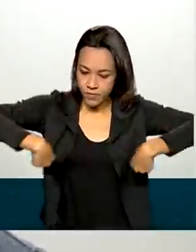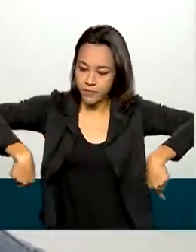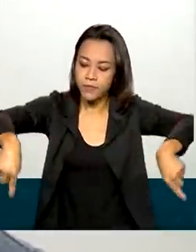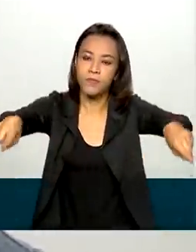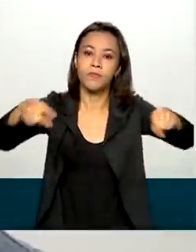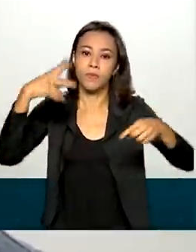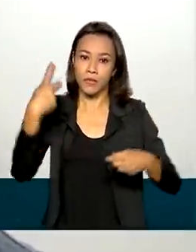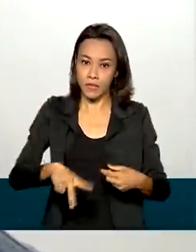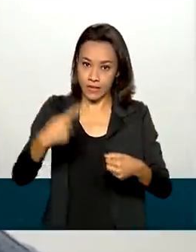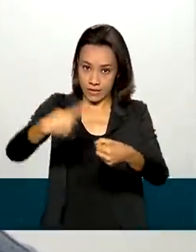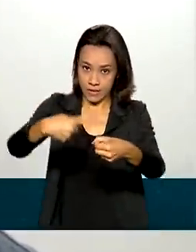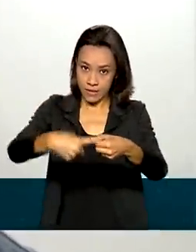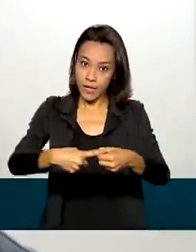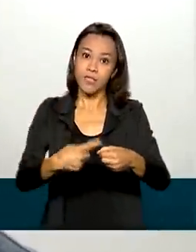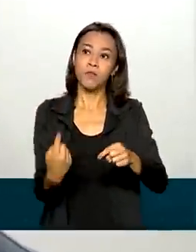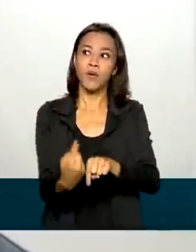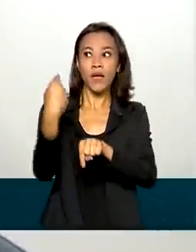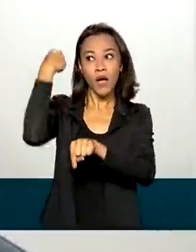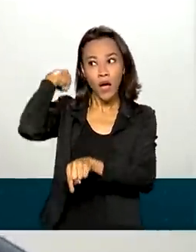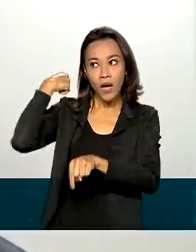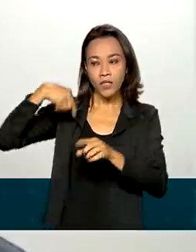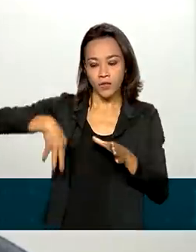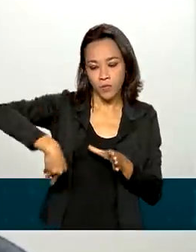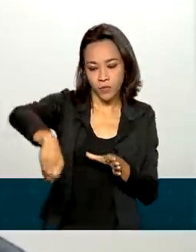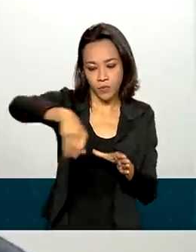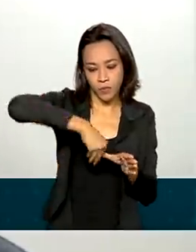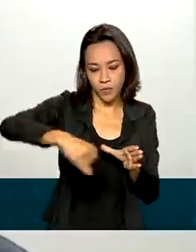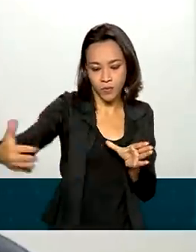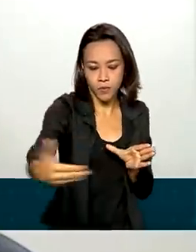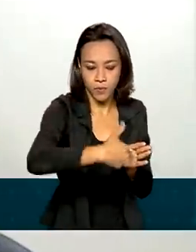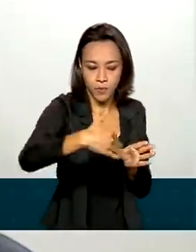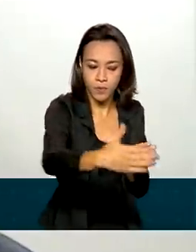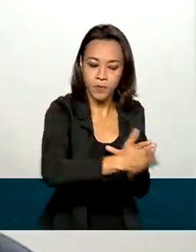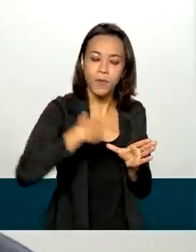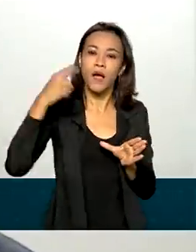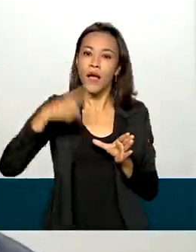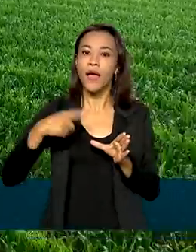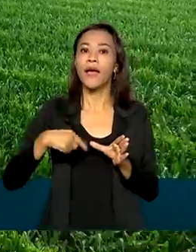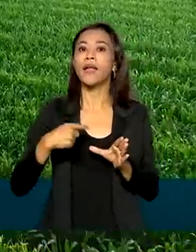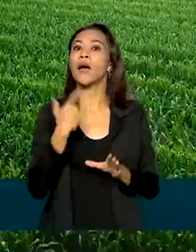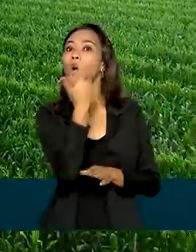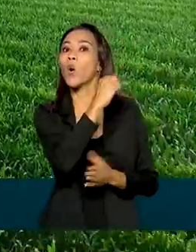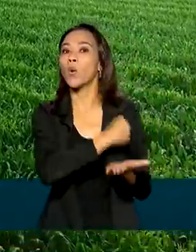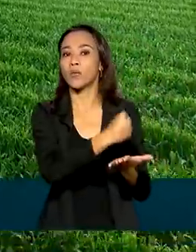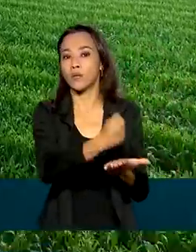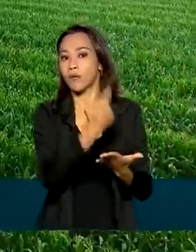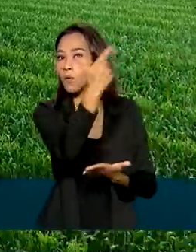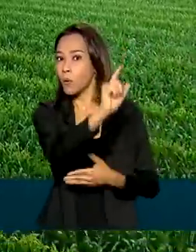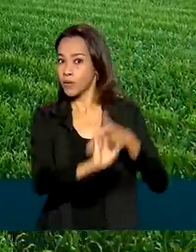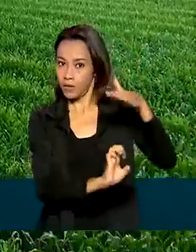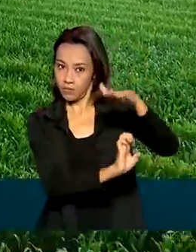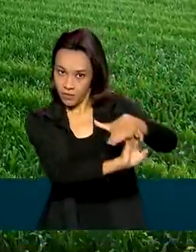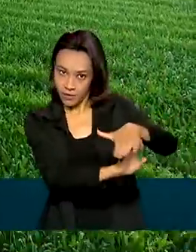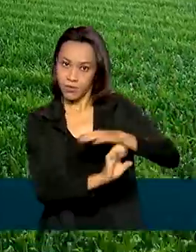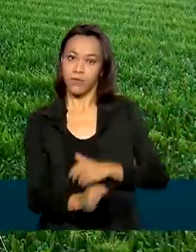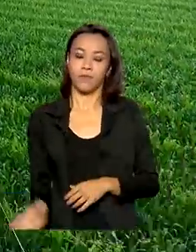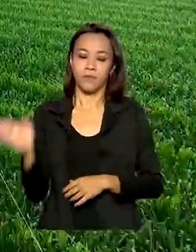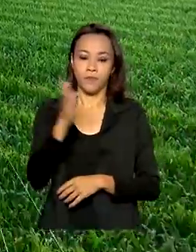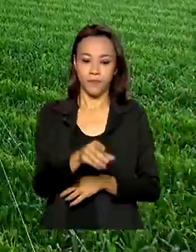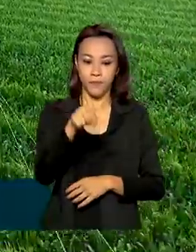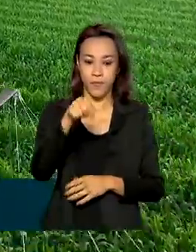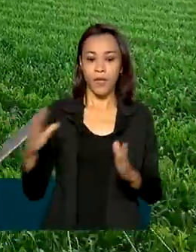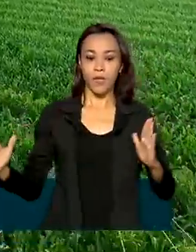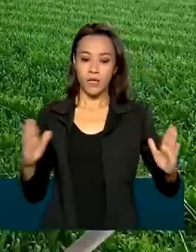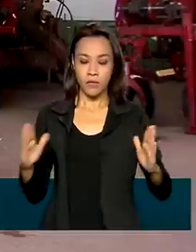que até a safra anterior era efetuada de forma terceirizada. Em julho, primeiro mês da safra 2021